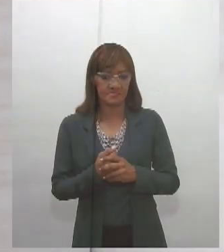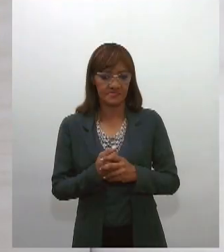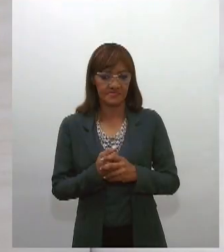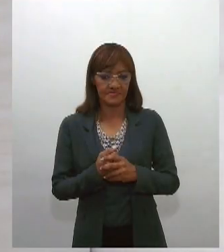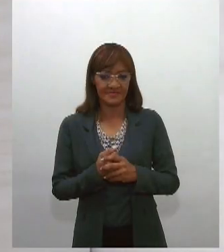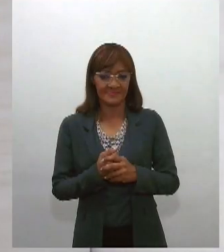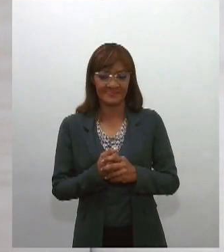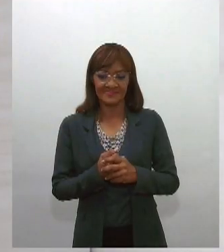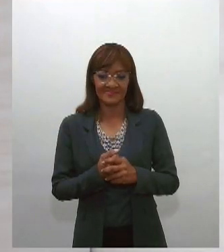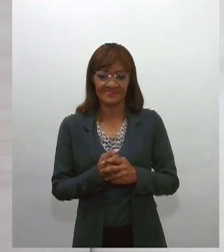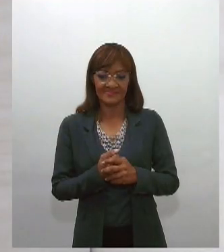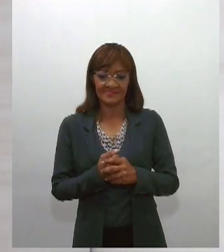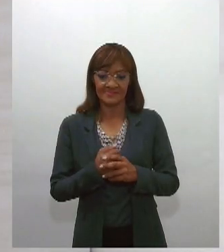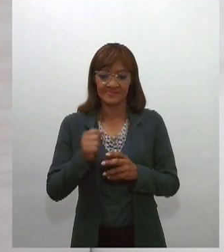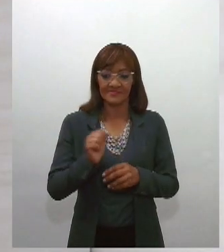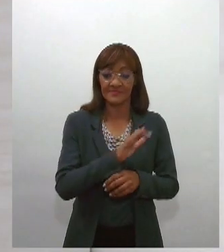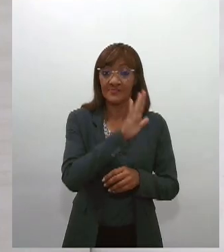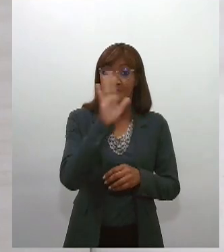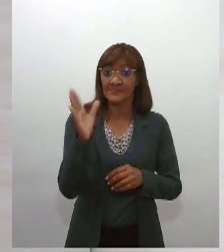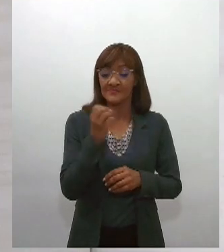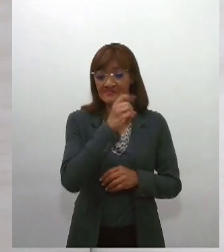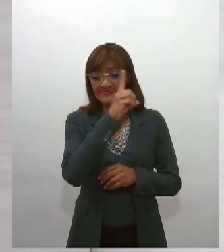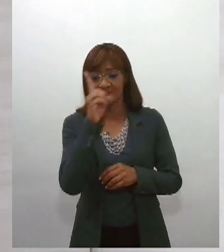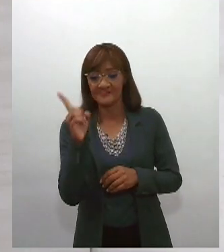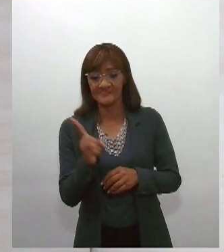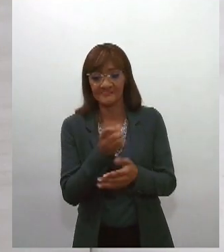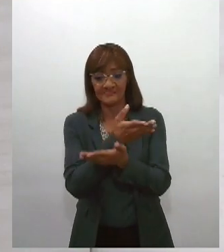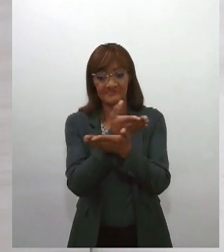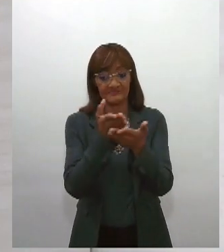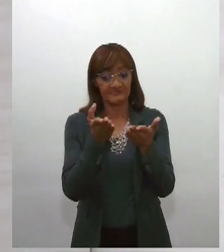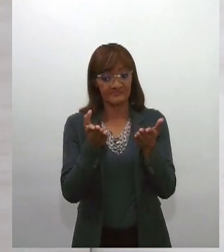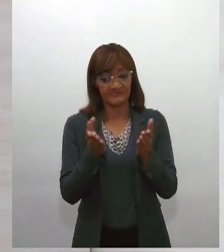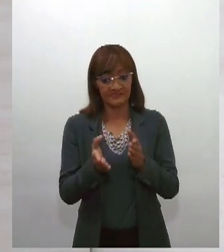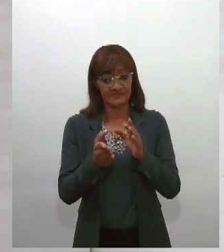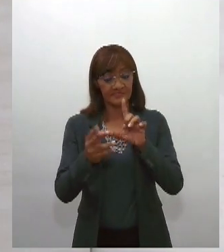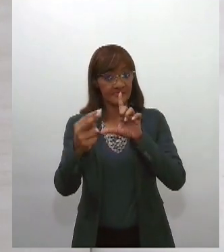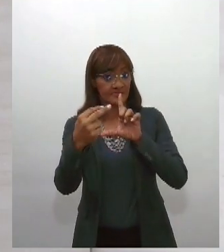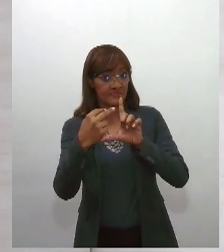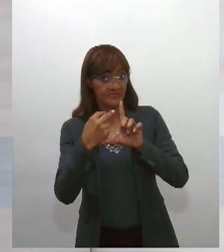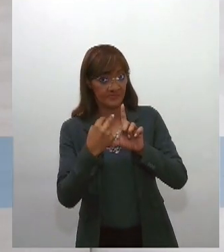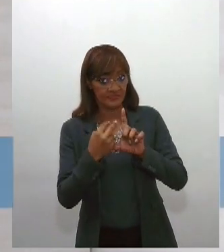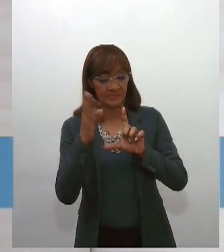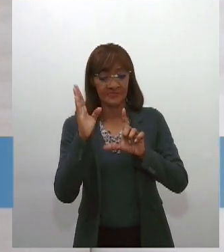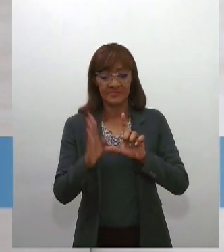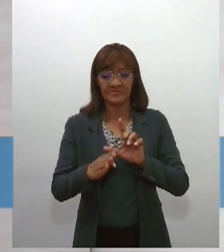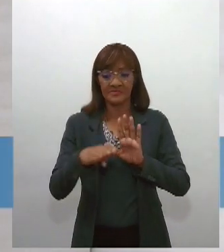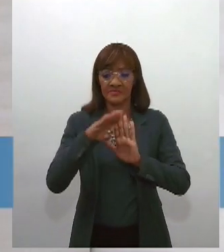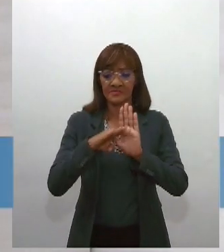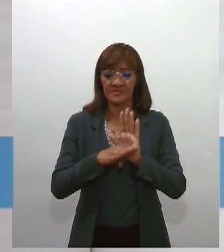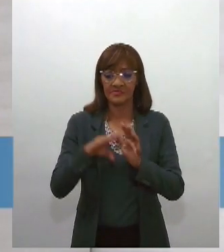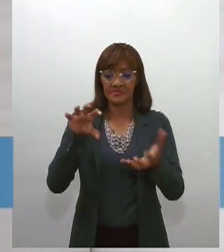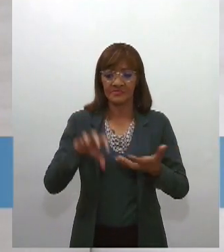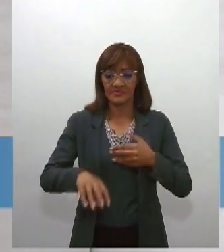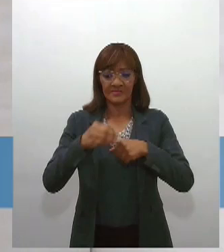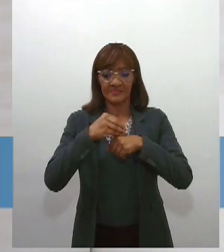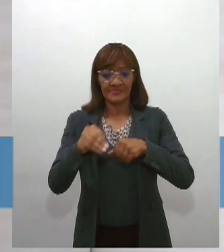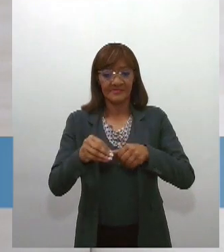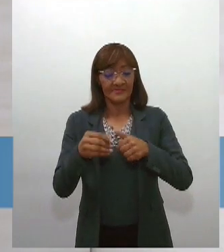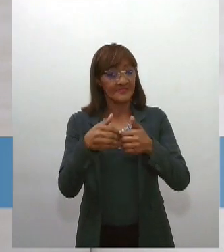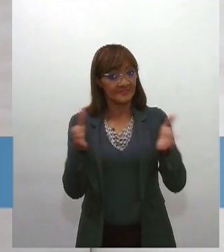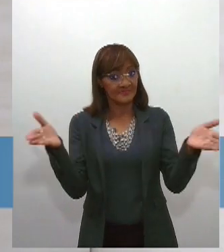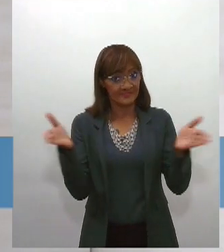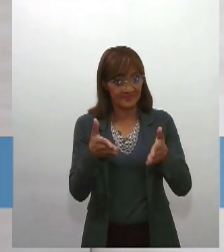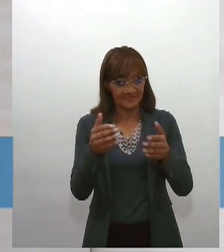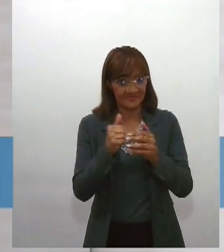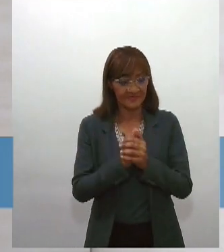Olá, bom dia para você que acompanha a TV Alesi, o programa Congresso em Pauta está no ar, com debates